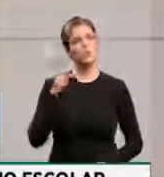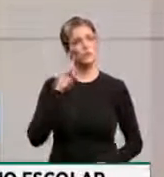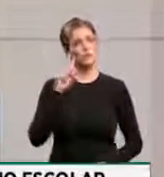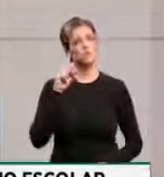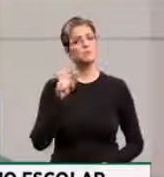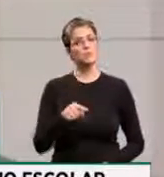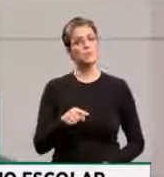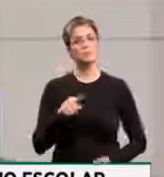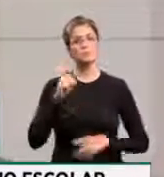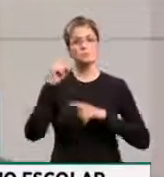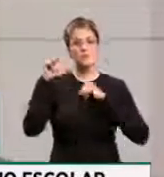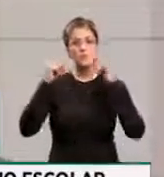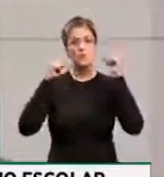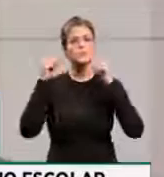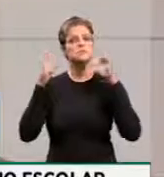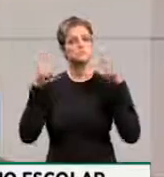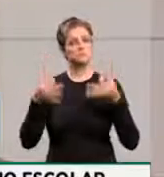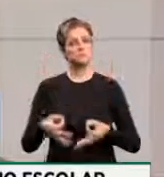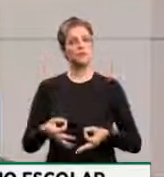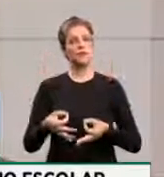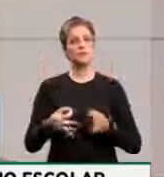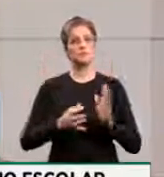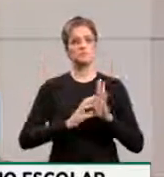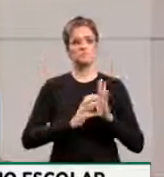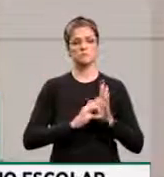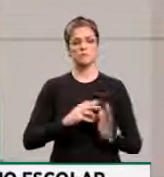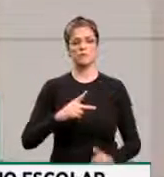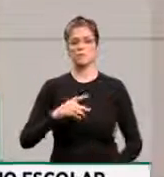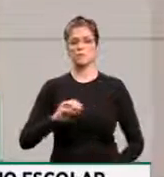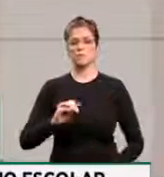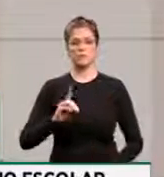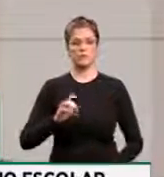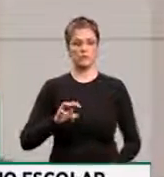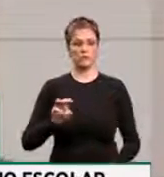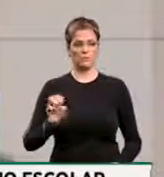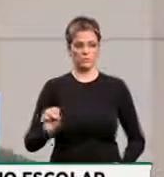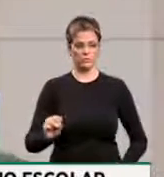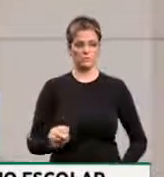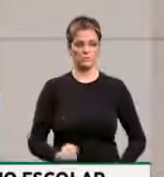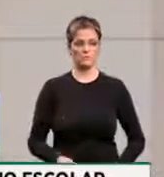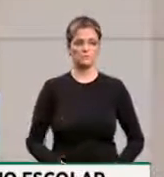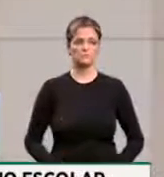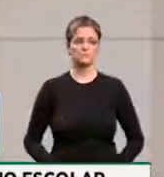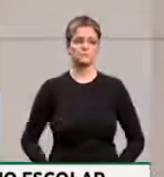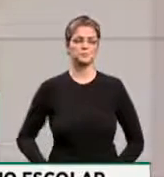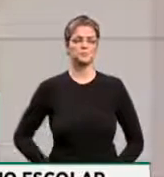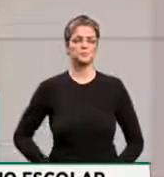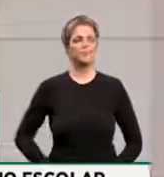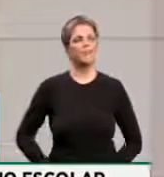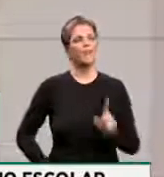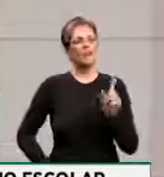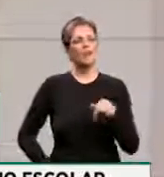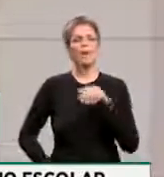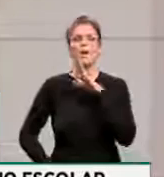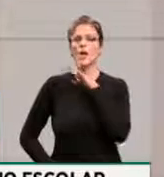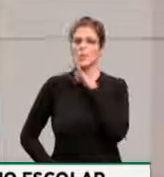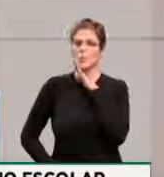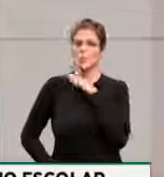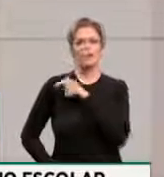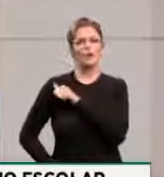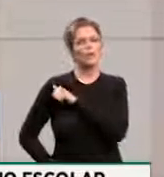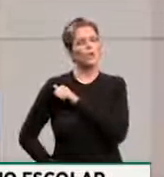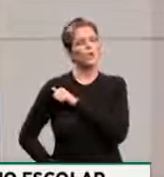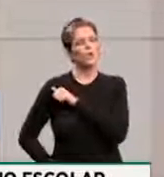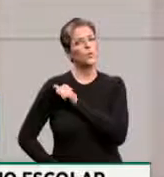dos colegas do Podemos. Seria realmente muito ruim, tanto para professores quanto para alunos,